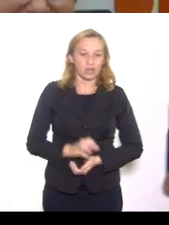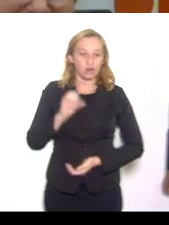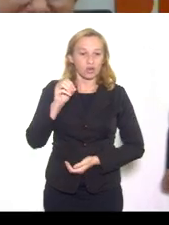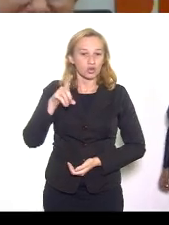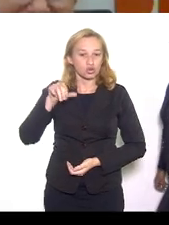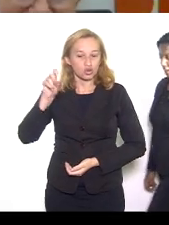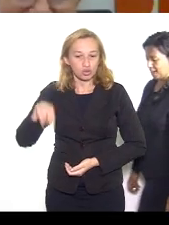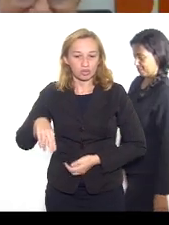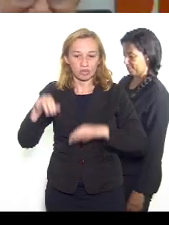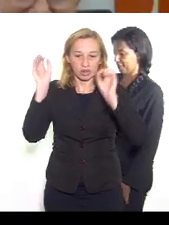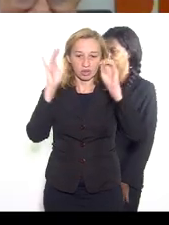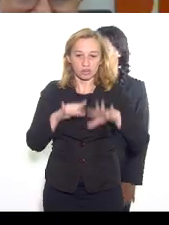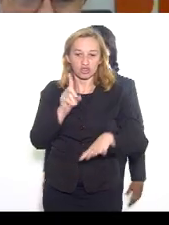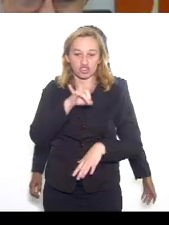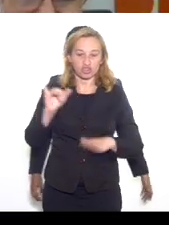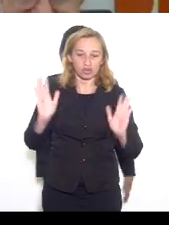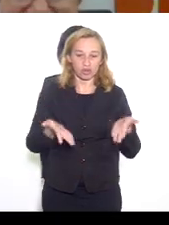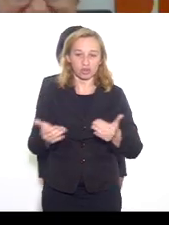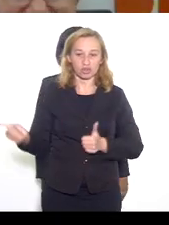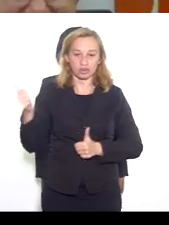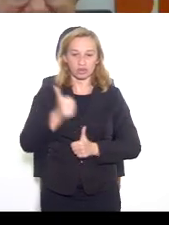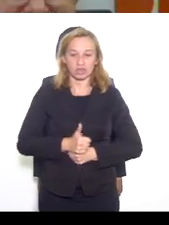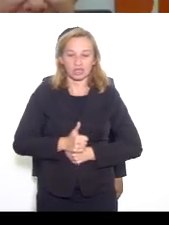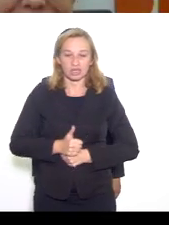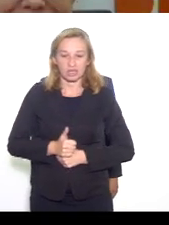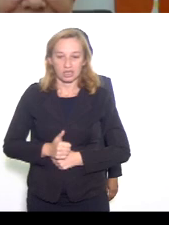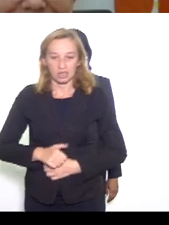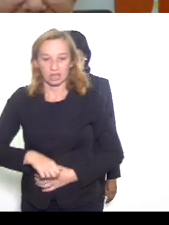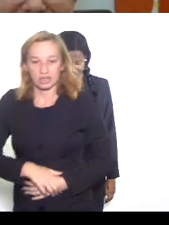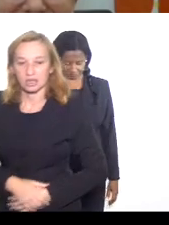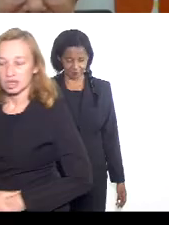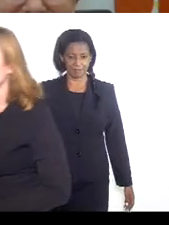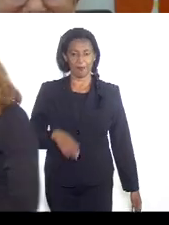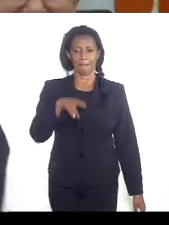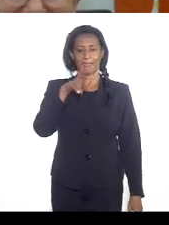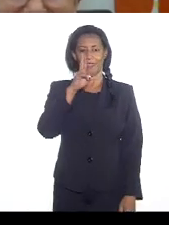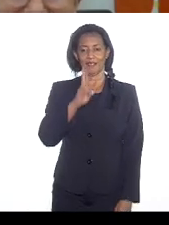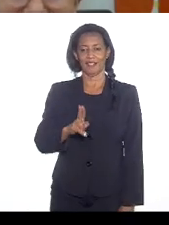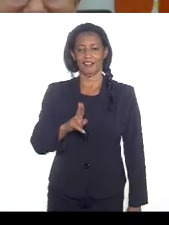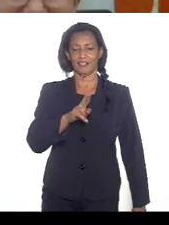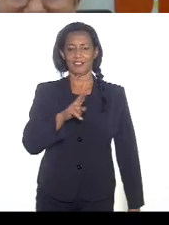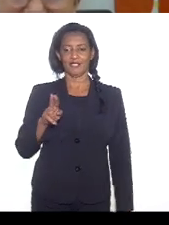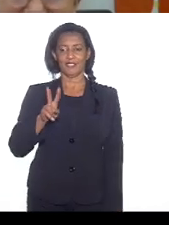de hoje. Axé. Axé. Padre Vitor, por favor.